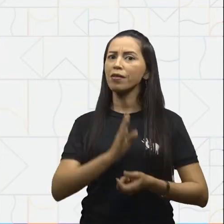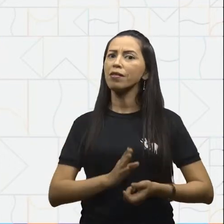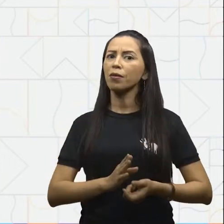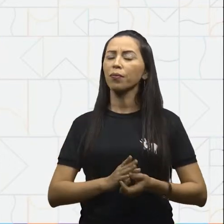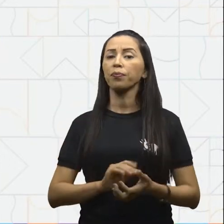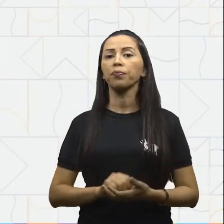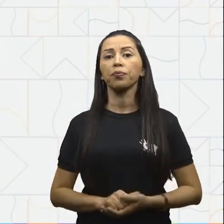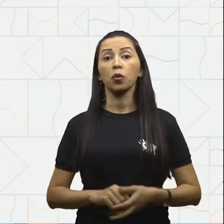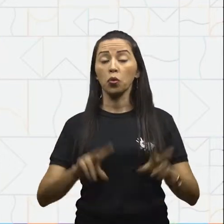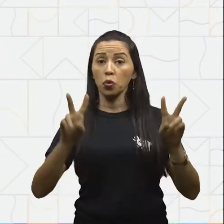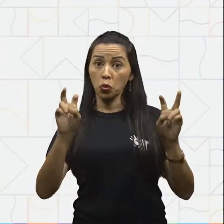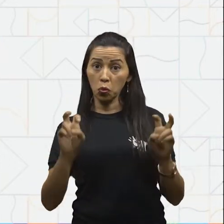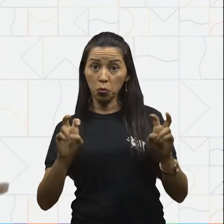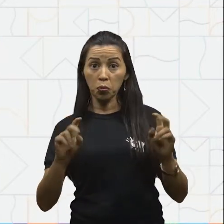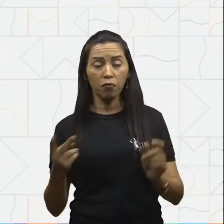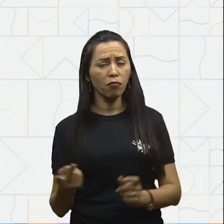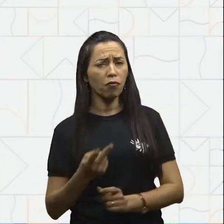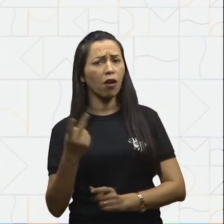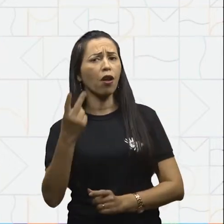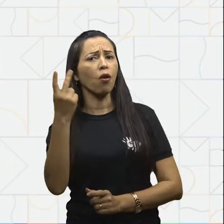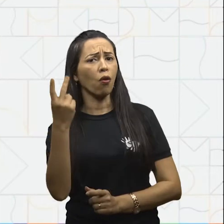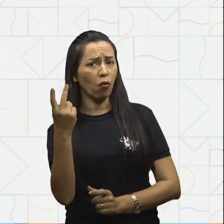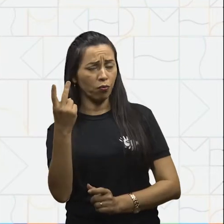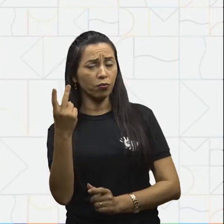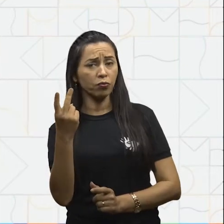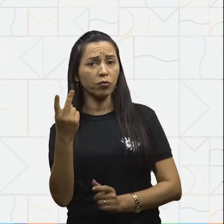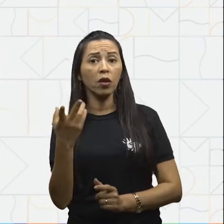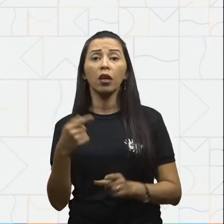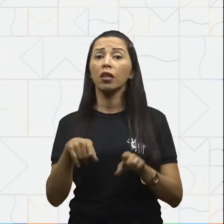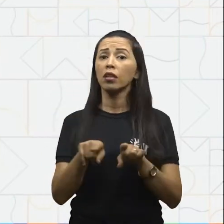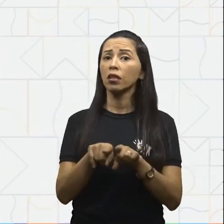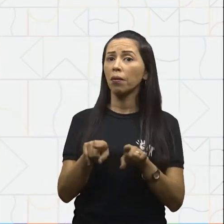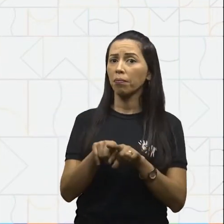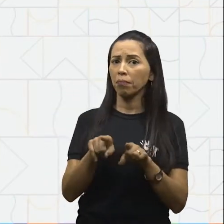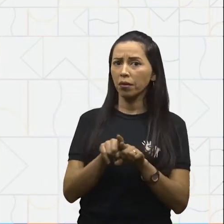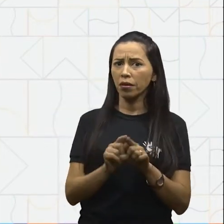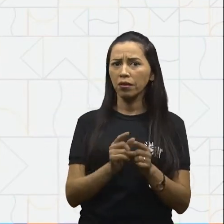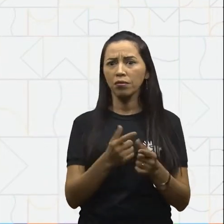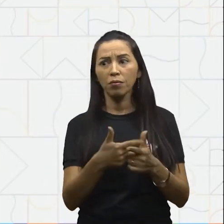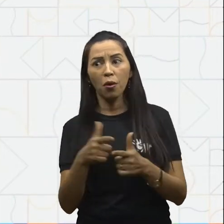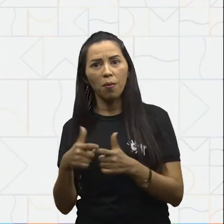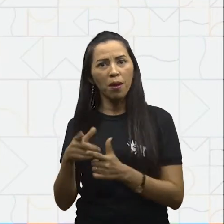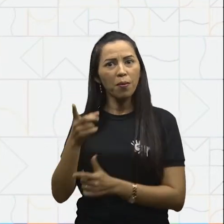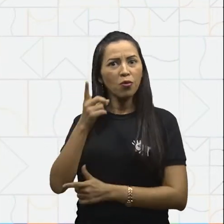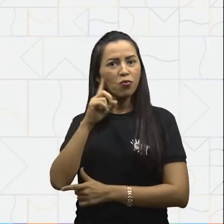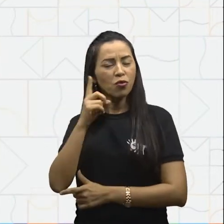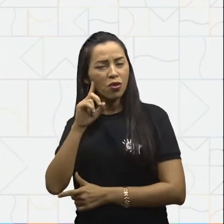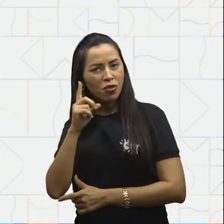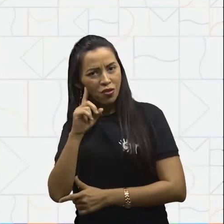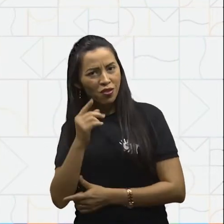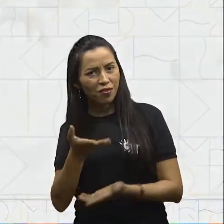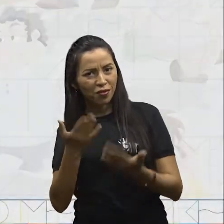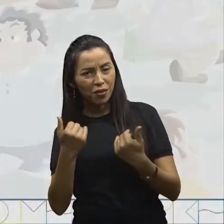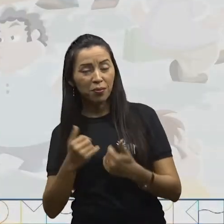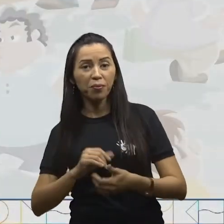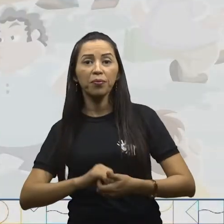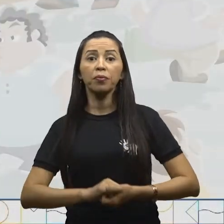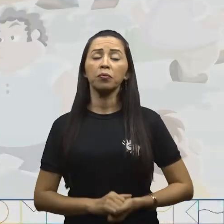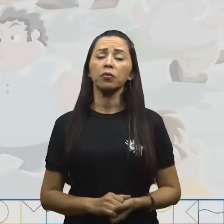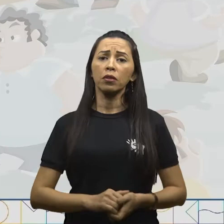equivalência de valores e mais, resolver situações do nosso cotidiano também. Vamos?